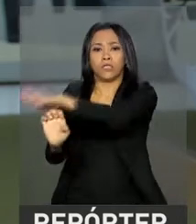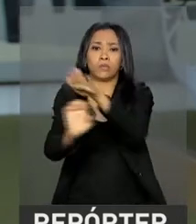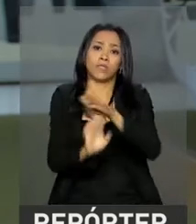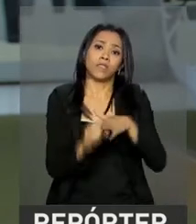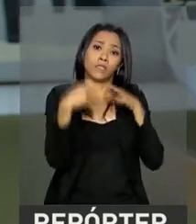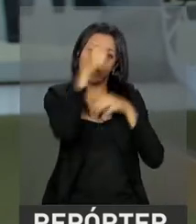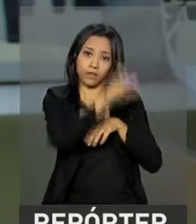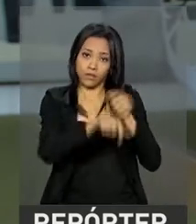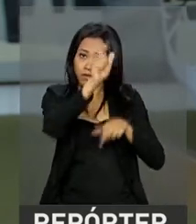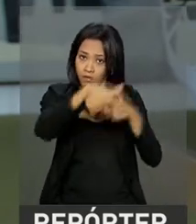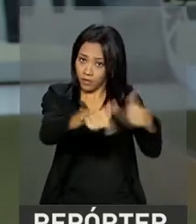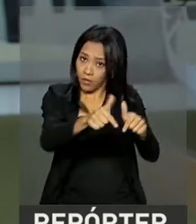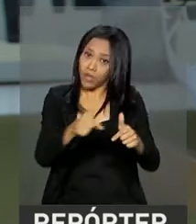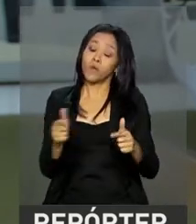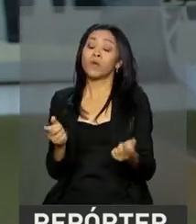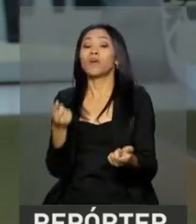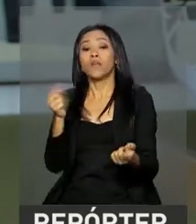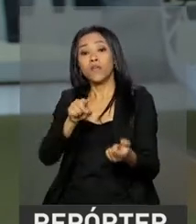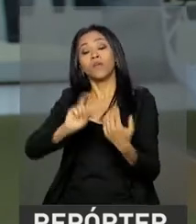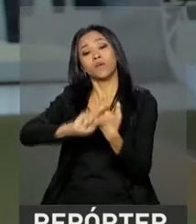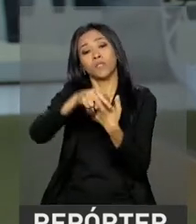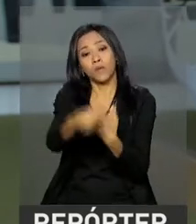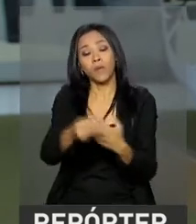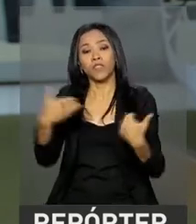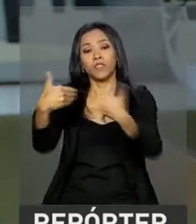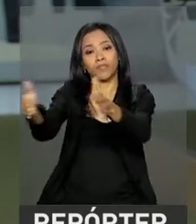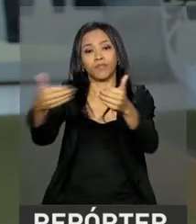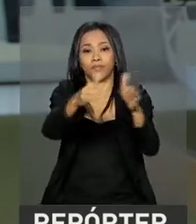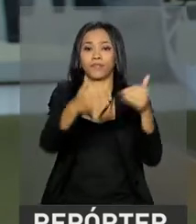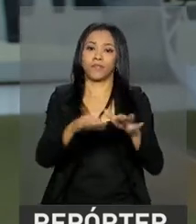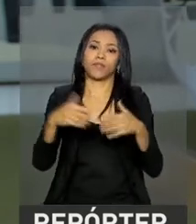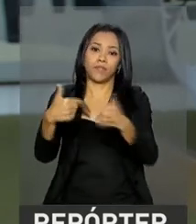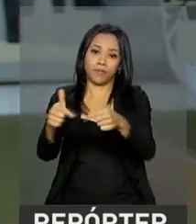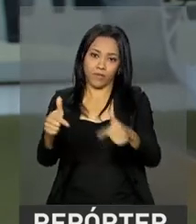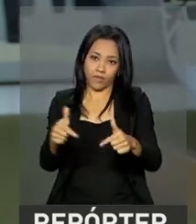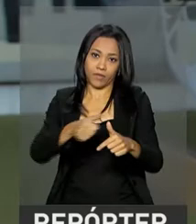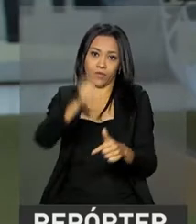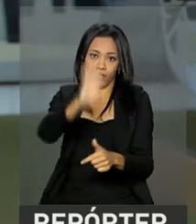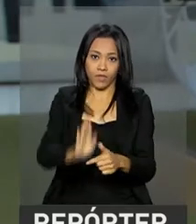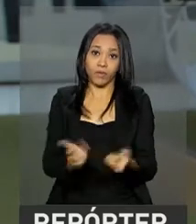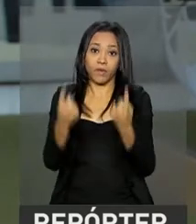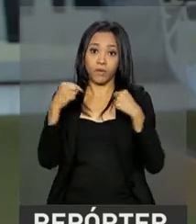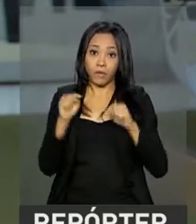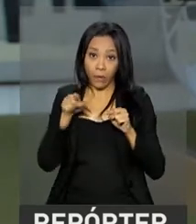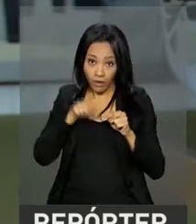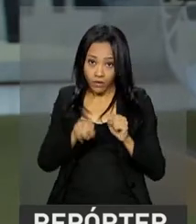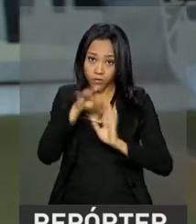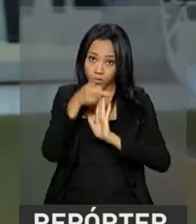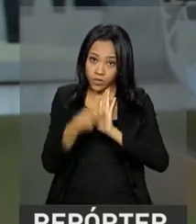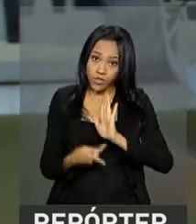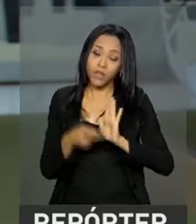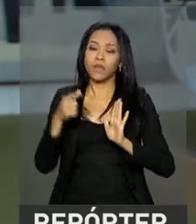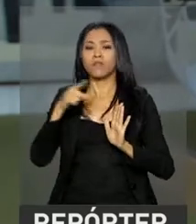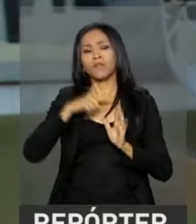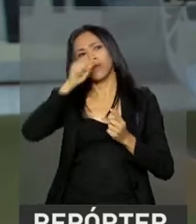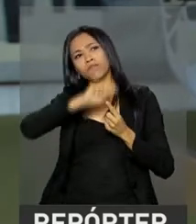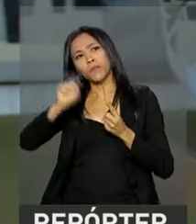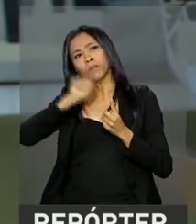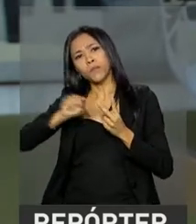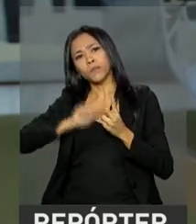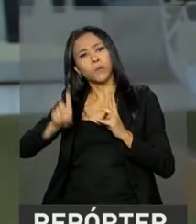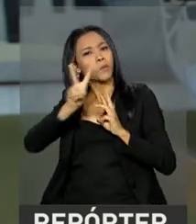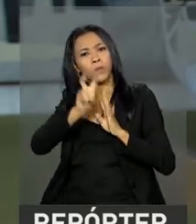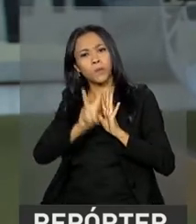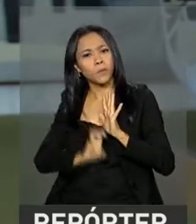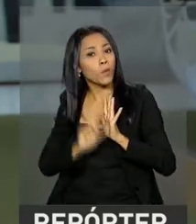e aí contribuir com a geração de empregos no país. Esse projeto, ele prevê, entre outros pontos, que os